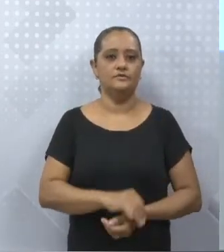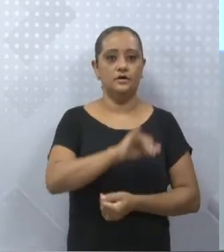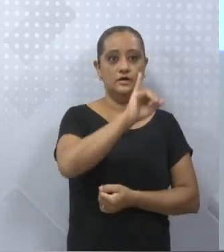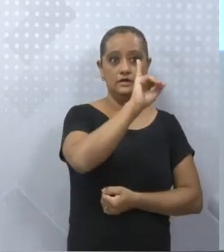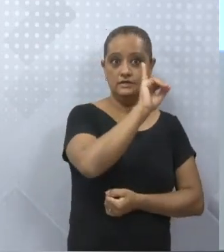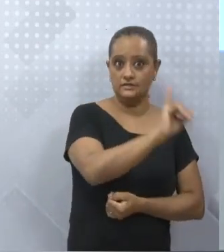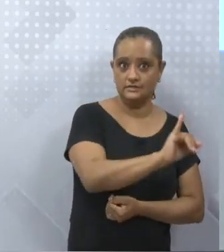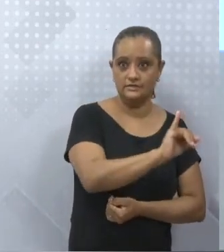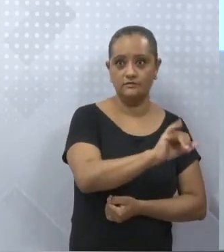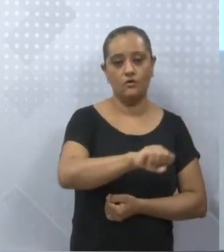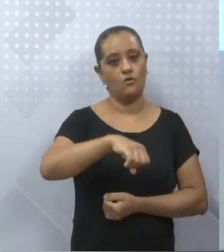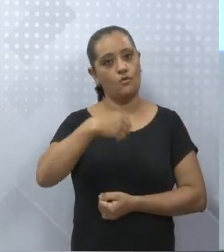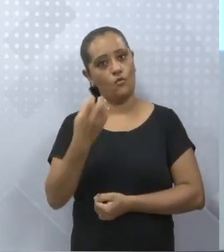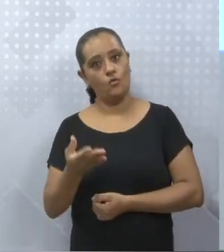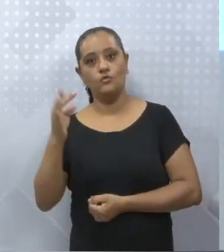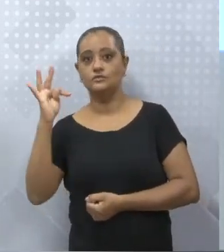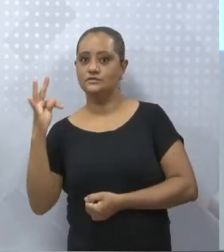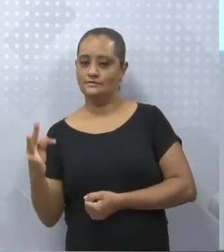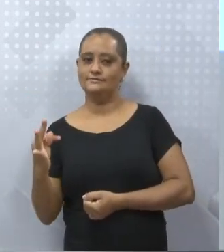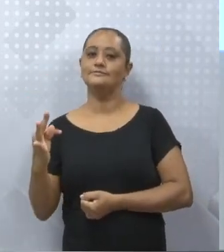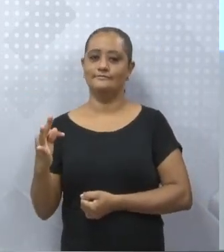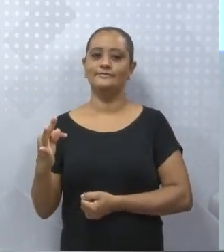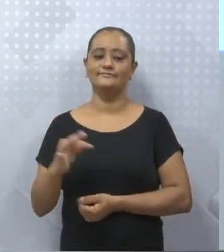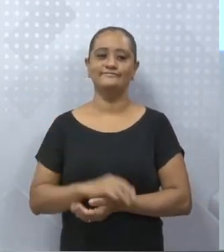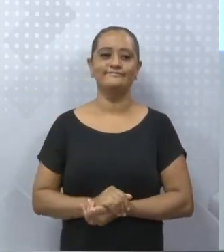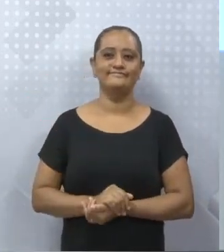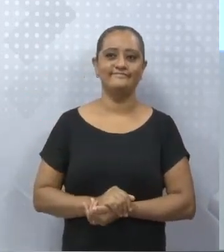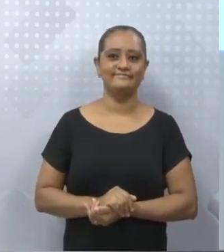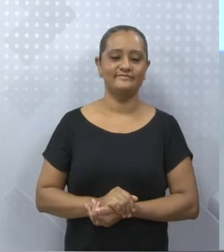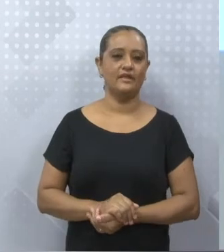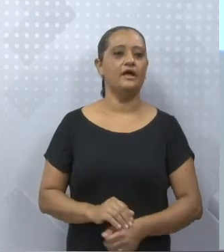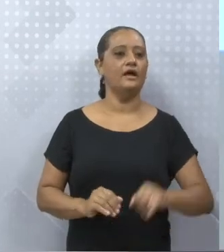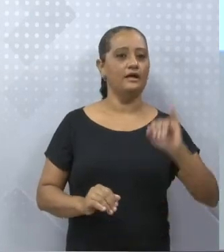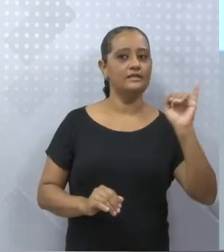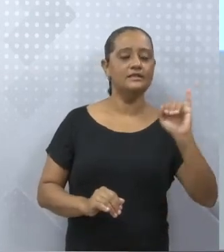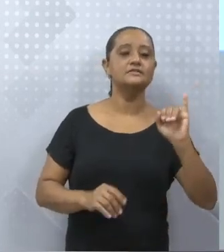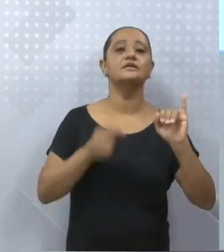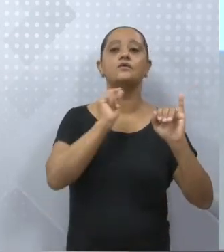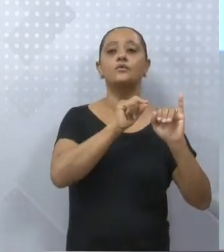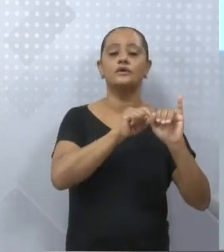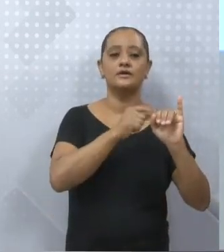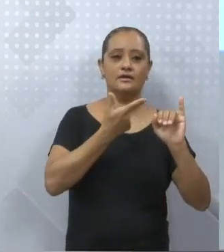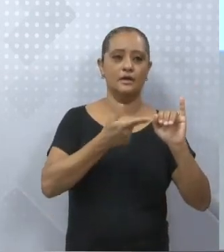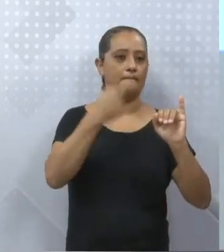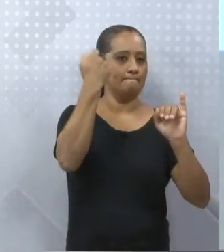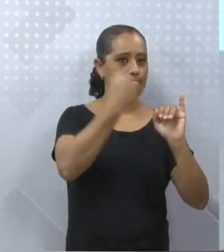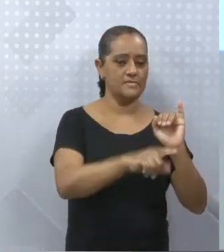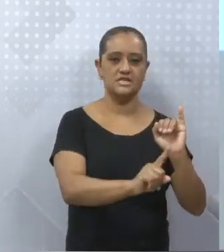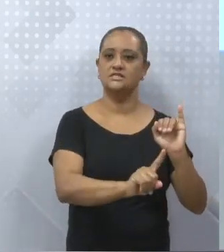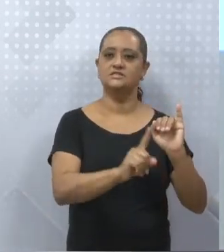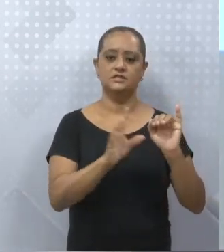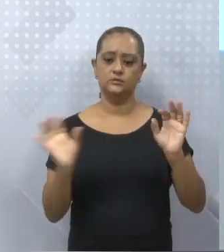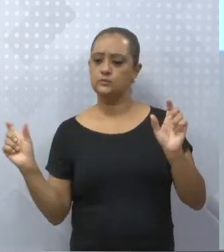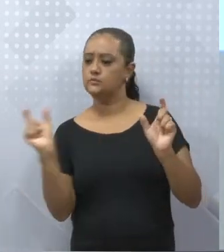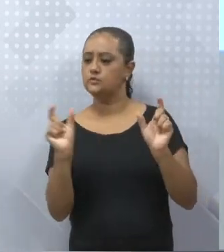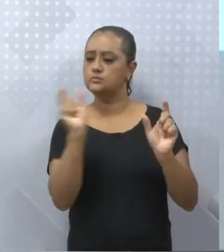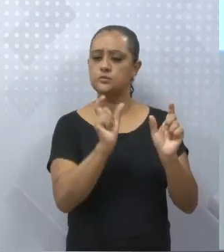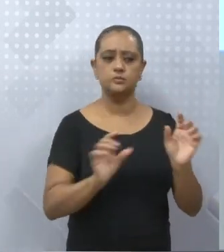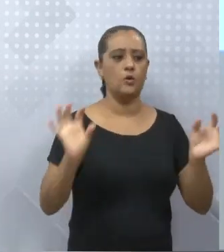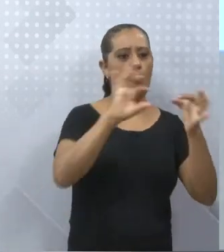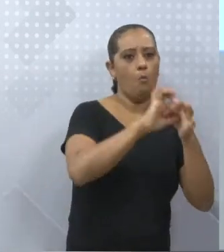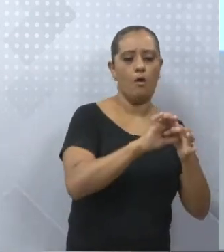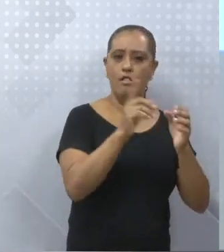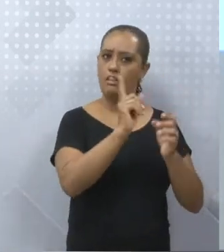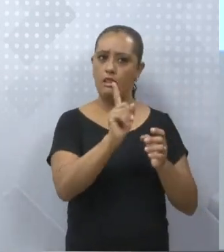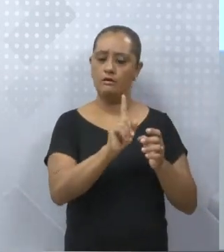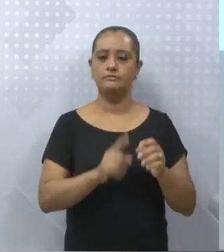Intransitiva ou transitiva. Intransitiva é o verbo que não precisa de complemento. E